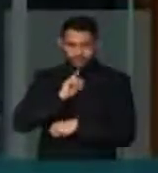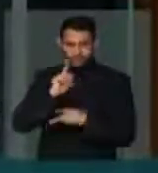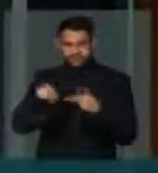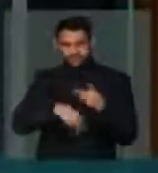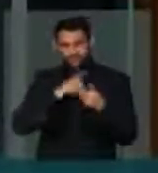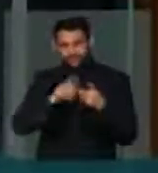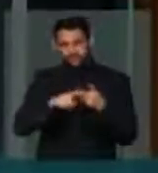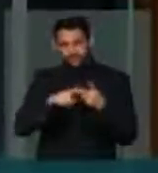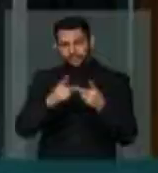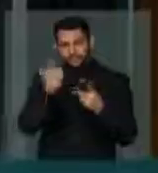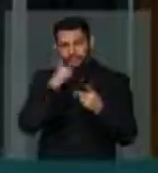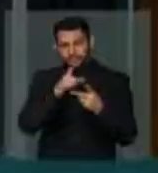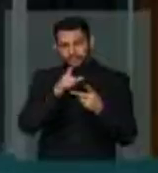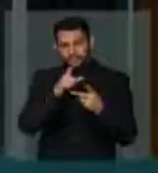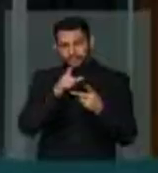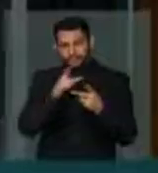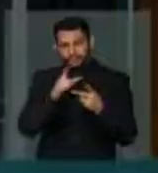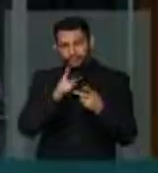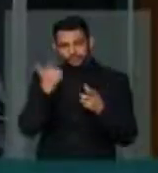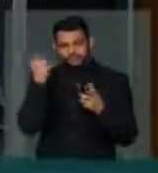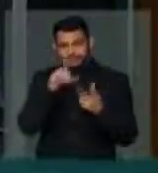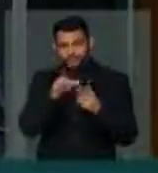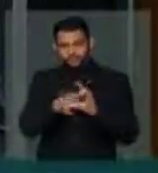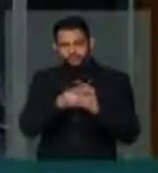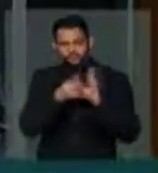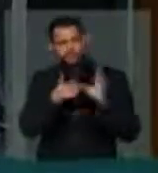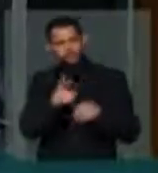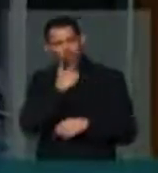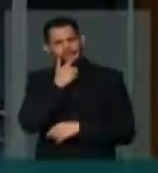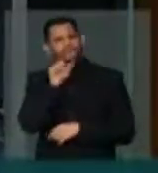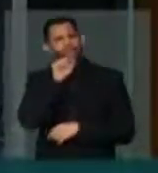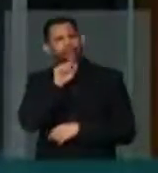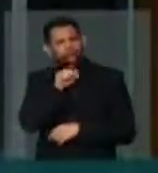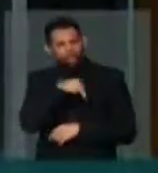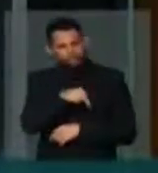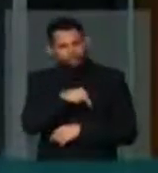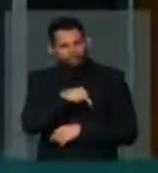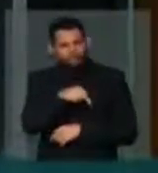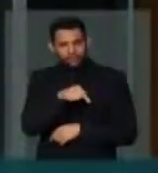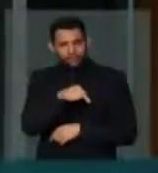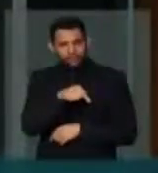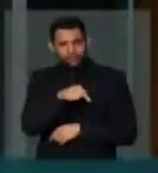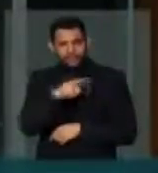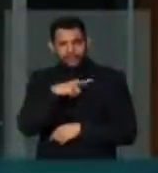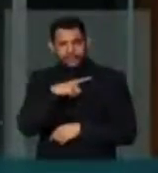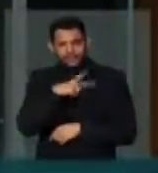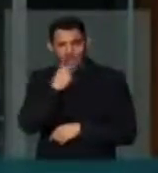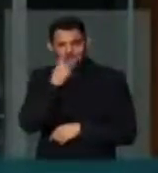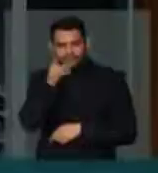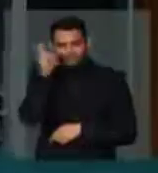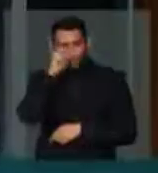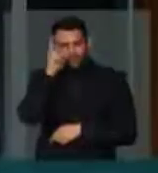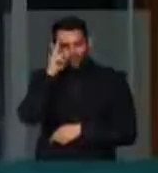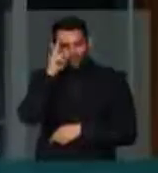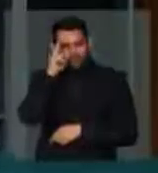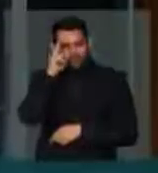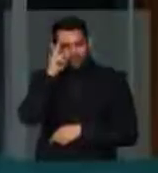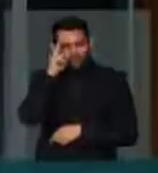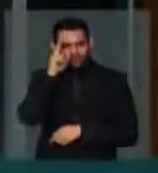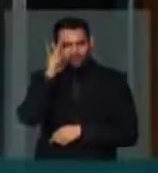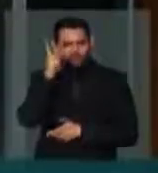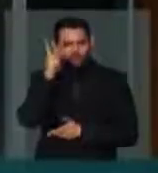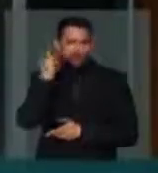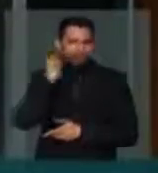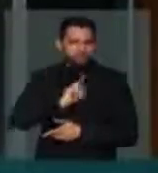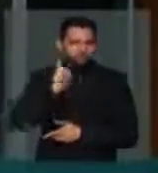Essa é a primeira conquista. E libertar o queijo de quê? O queijo é esse produto, que tem a cara de Minas, das nossas minas, das